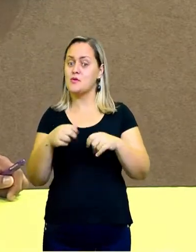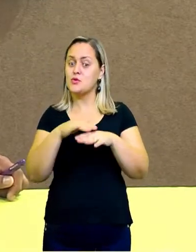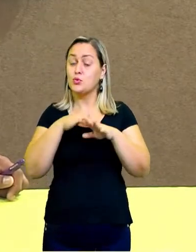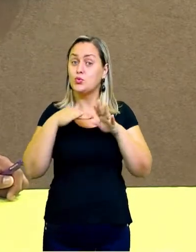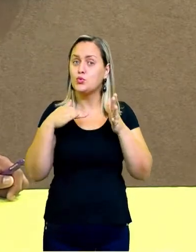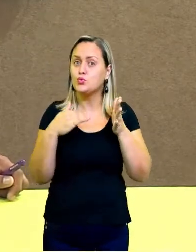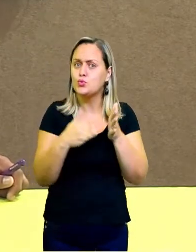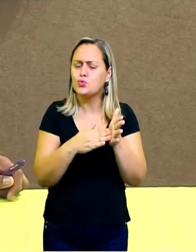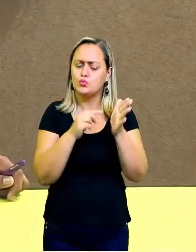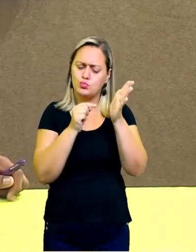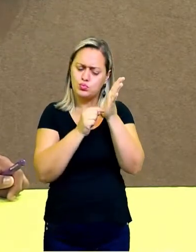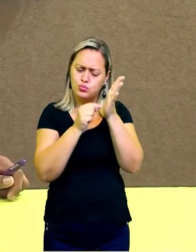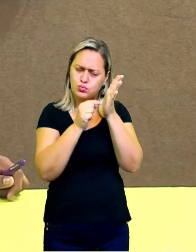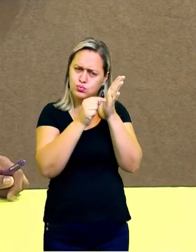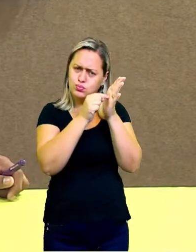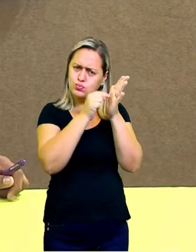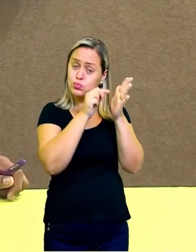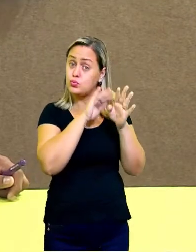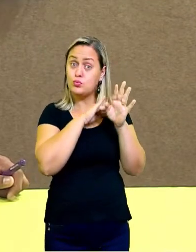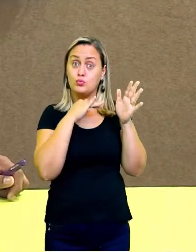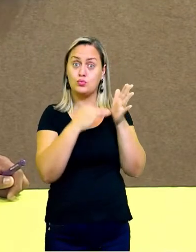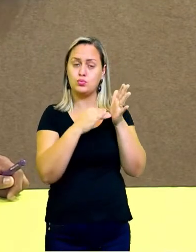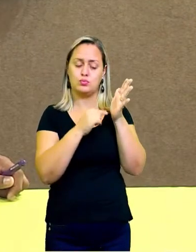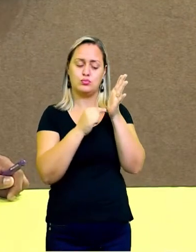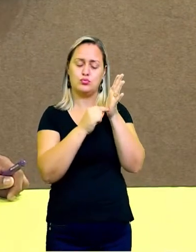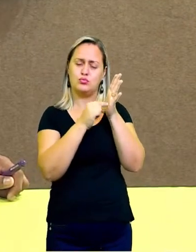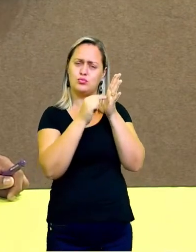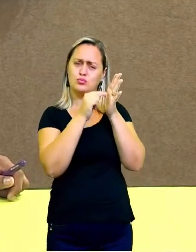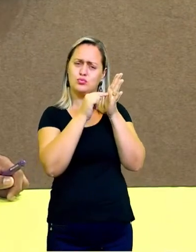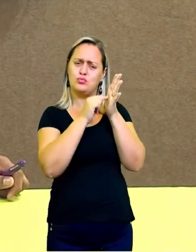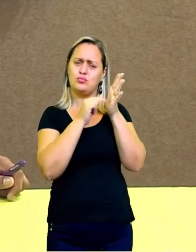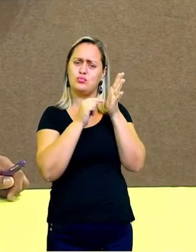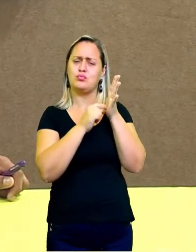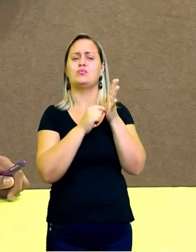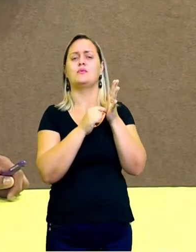pontilhado. Aí você vai fazendo, vai pontilhando,